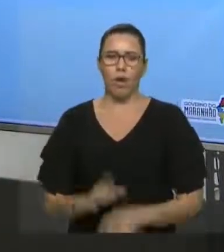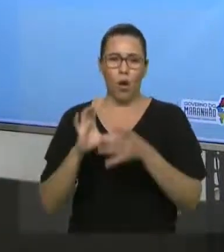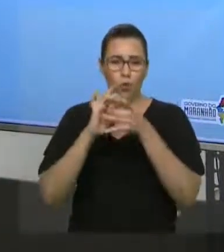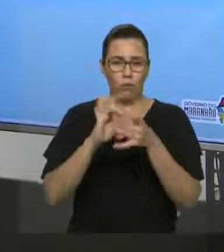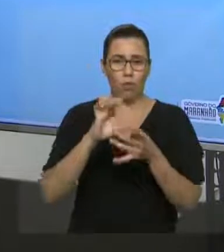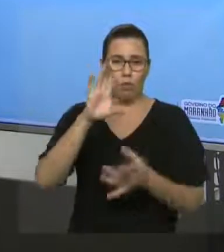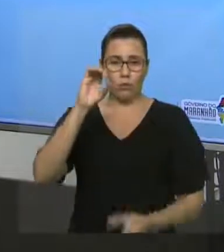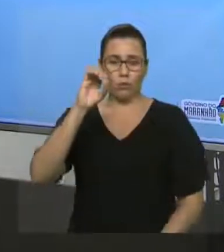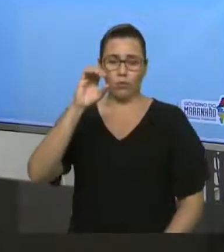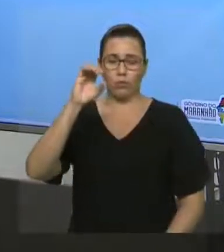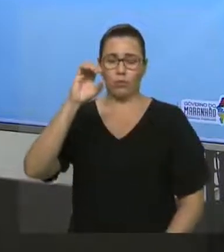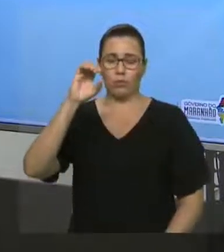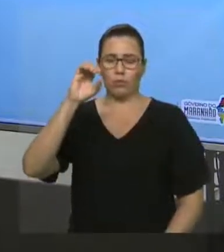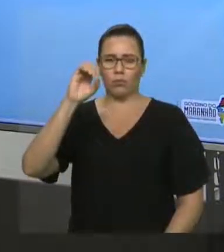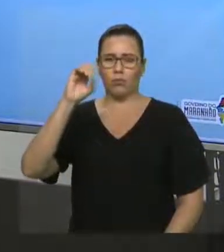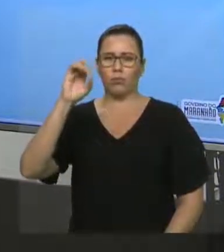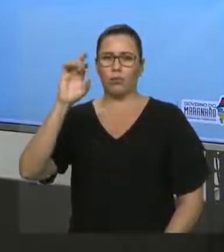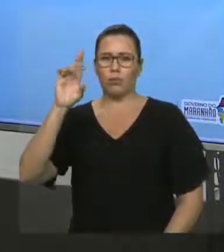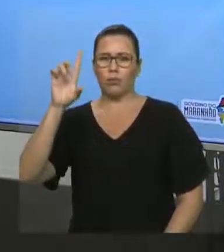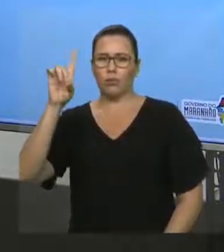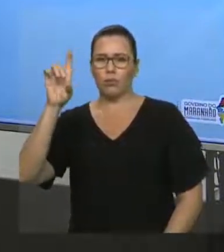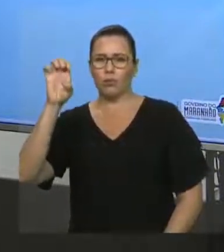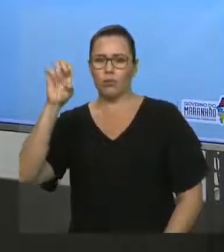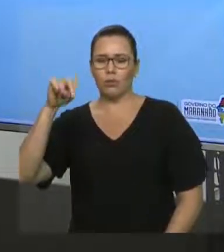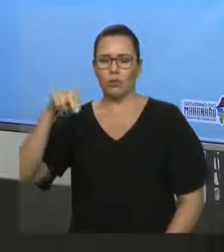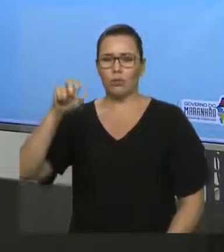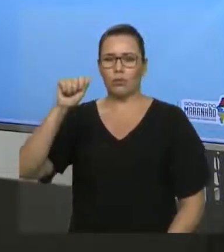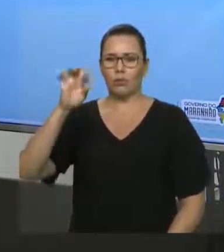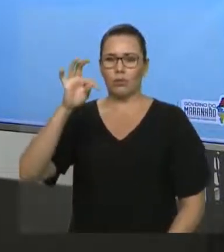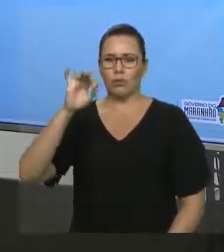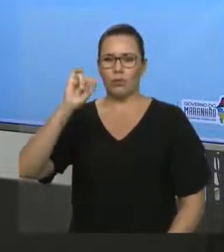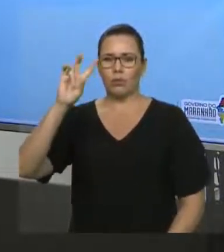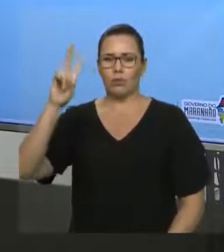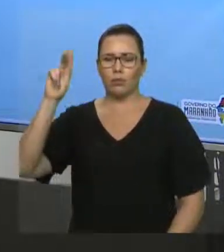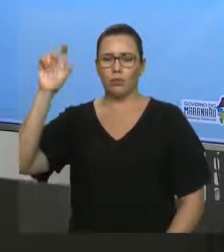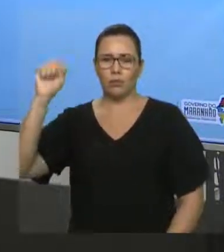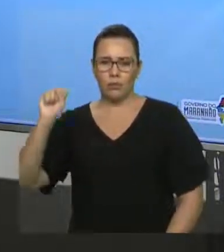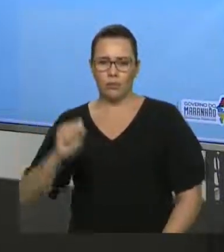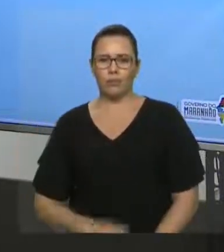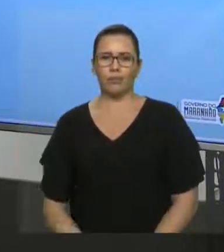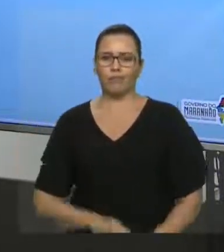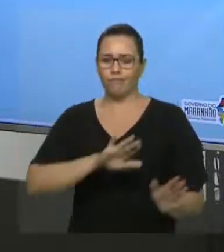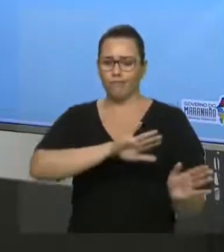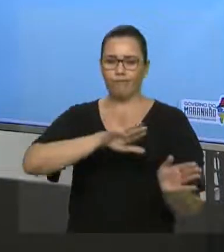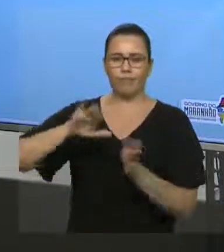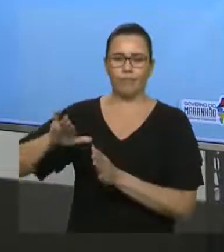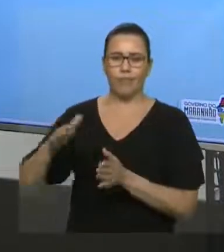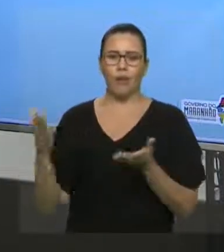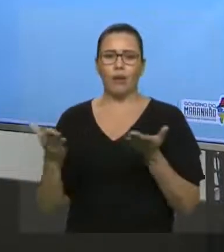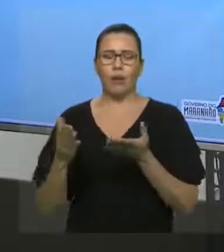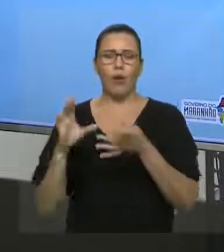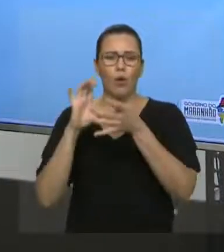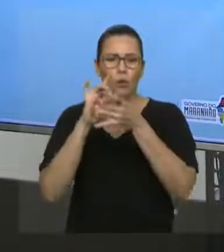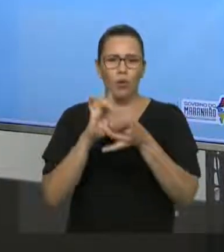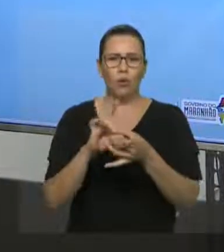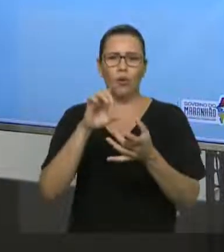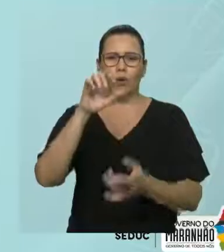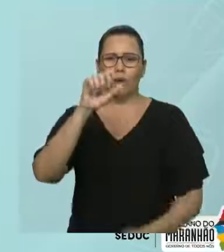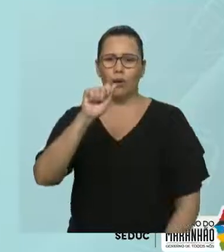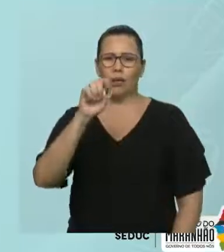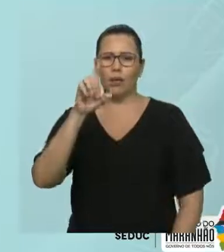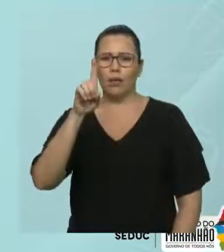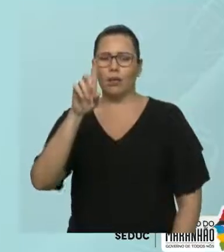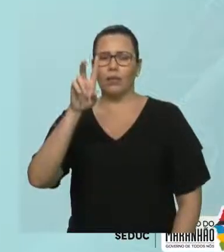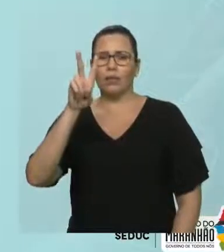As orações adverbiais, né? Lembrem-se. Por que elas são chamadas de adverbiais? Porque elas